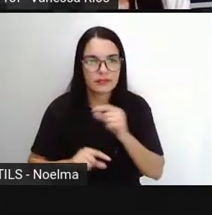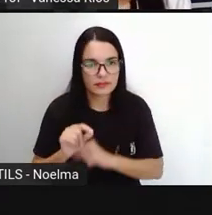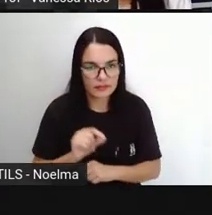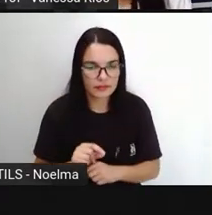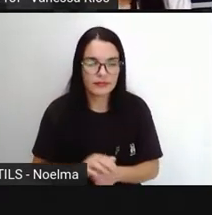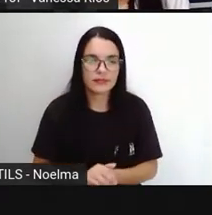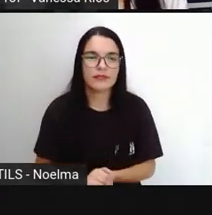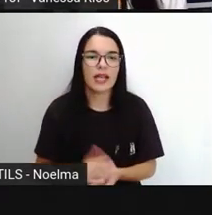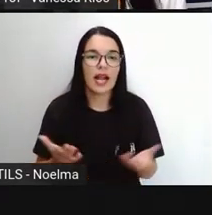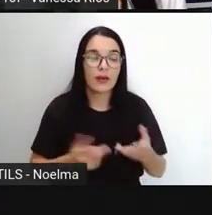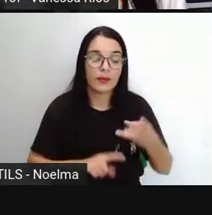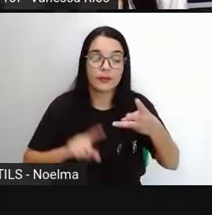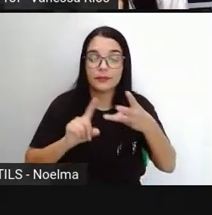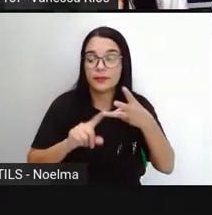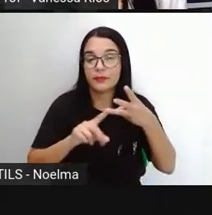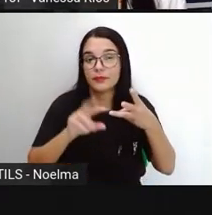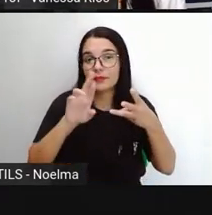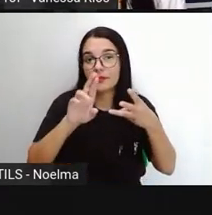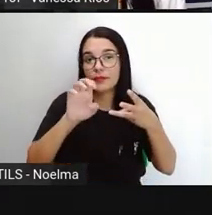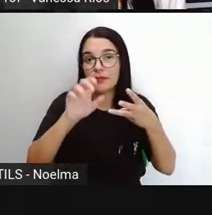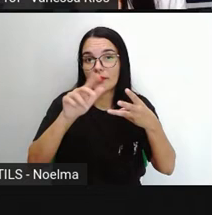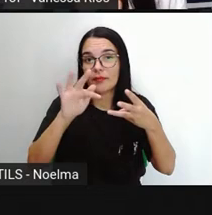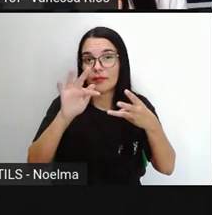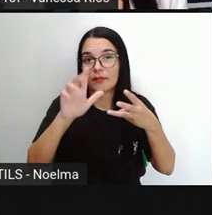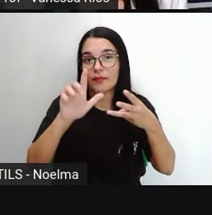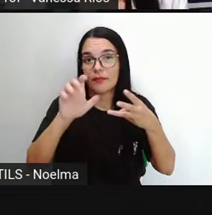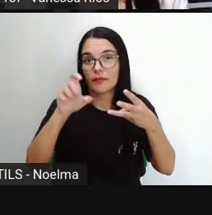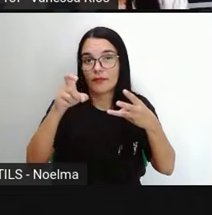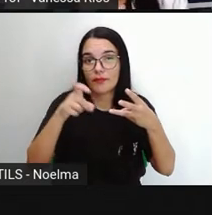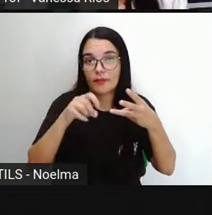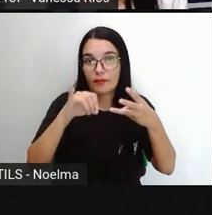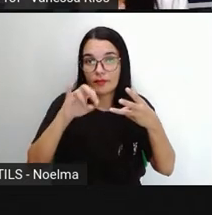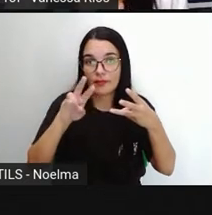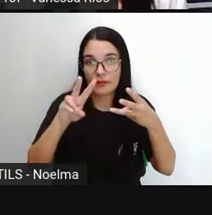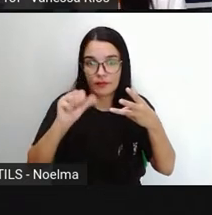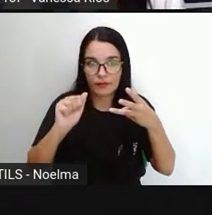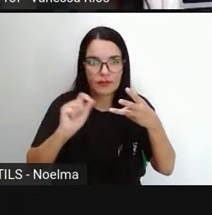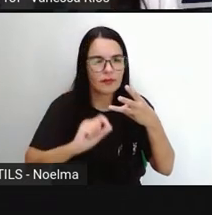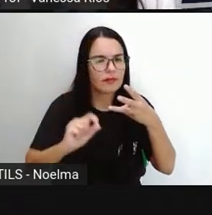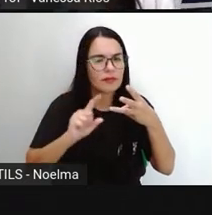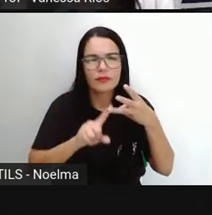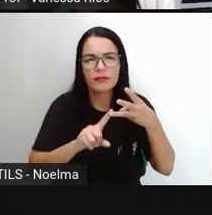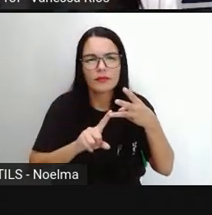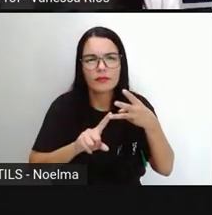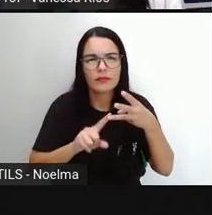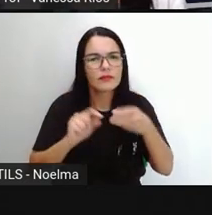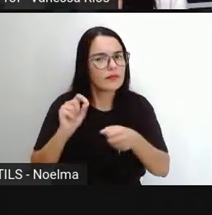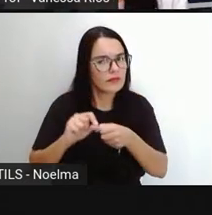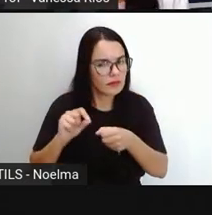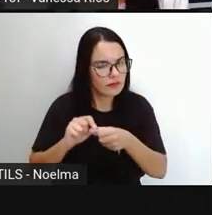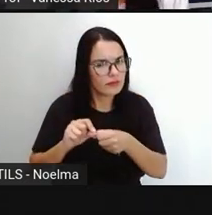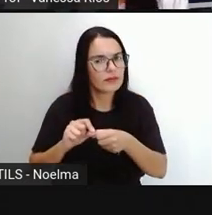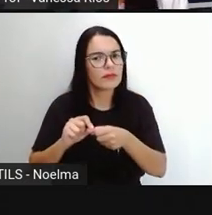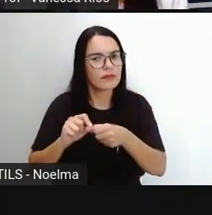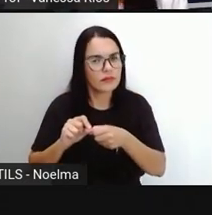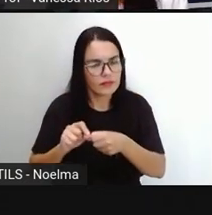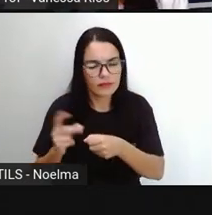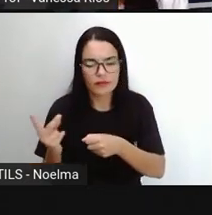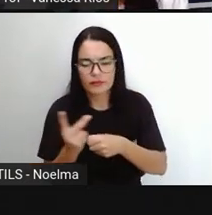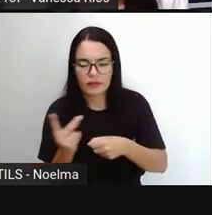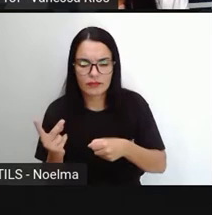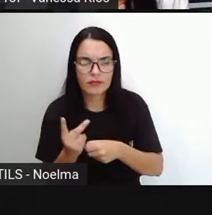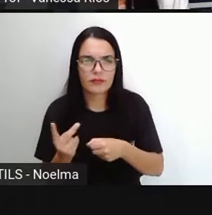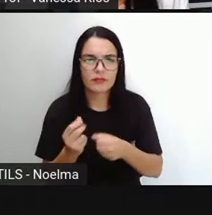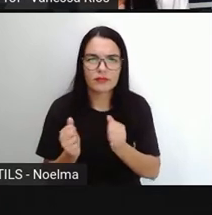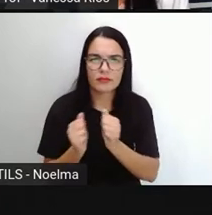passiva. E temos ainda a voz reflexiva, que é quando o sujeito pratica e sofre a ação ao mesmo